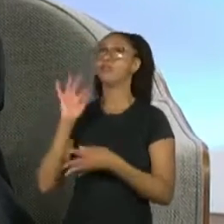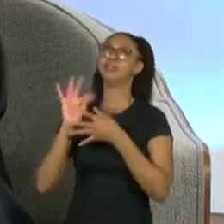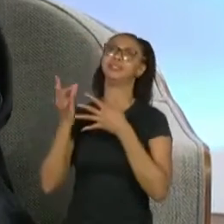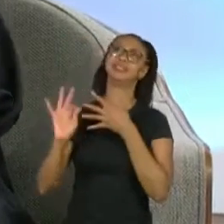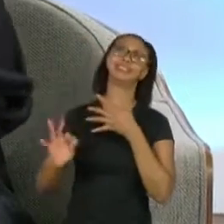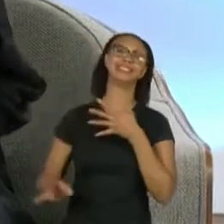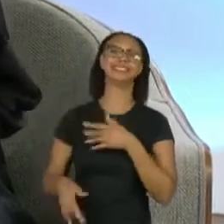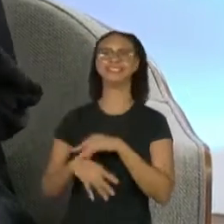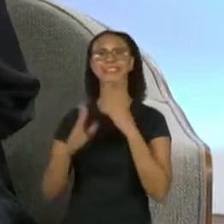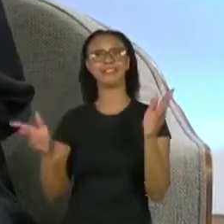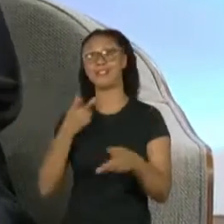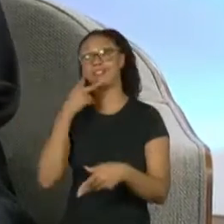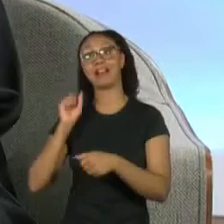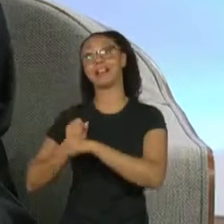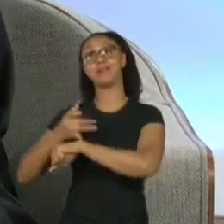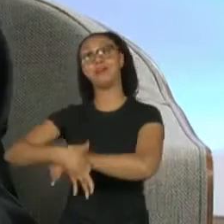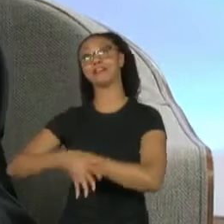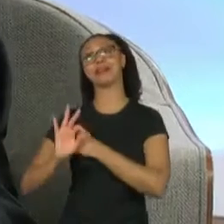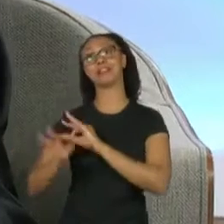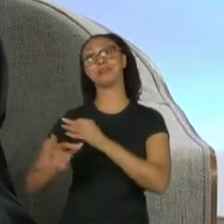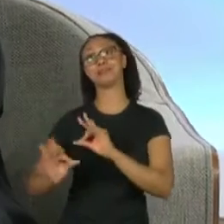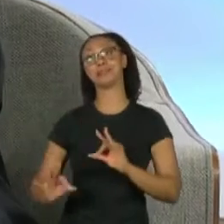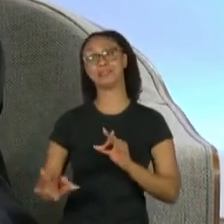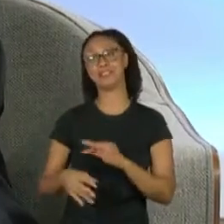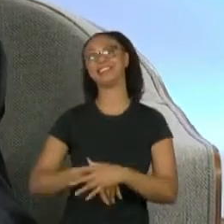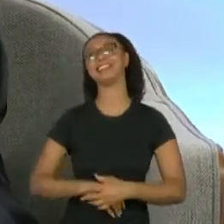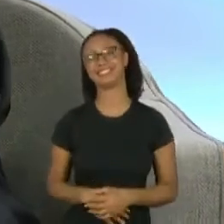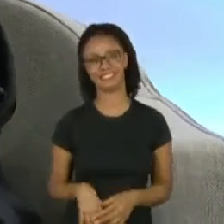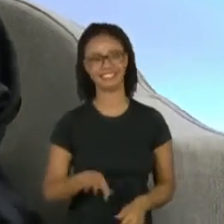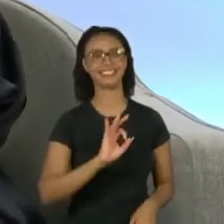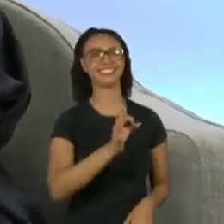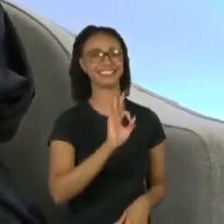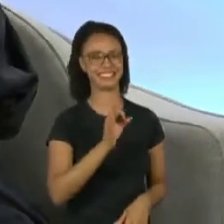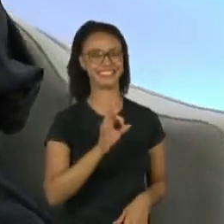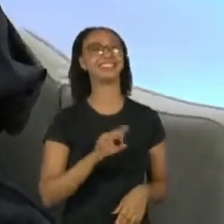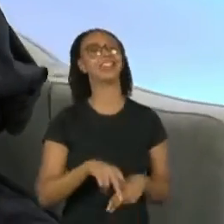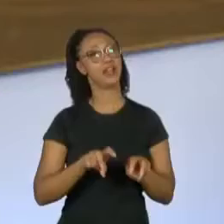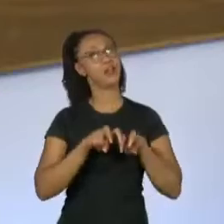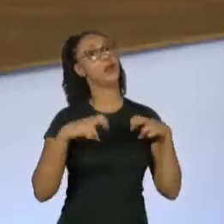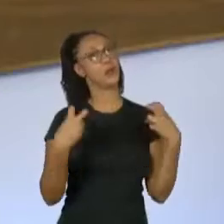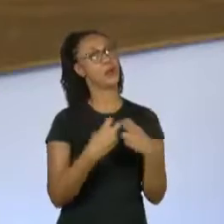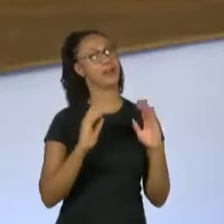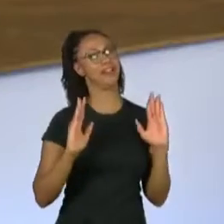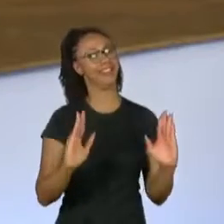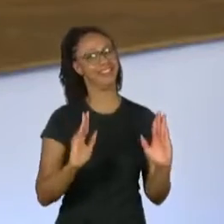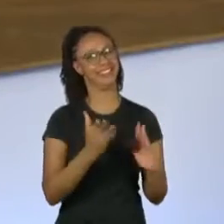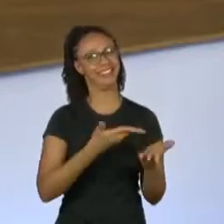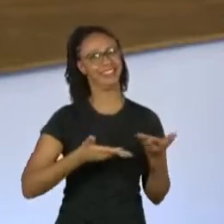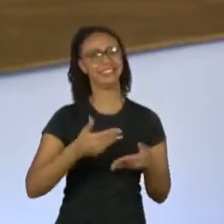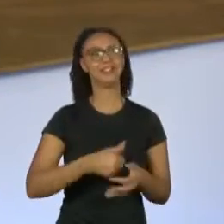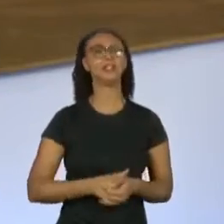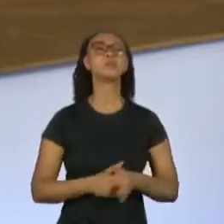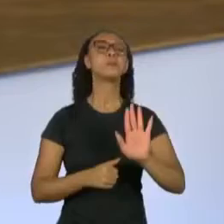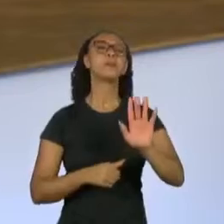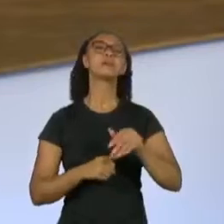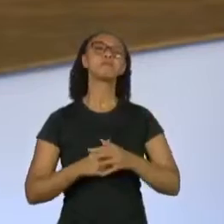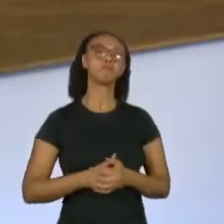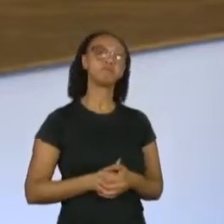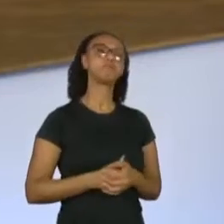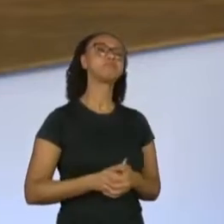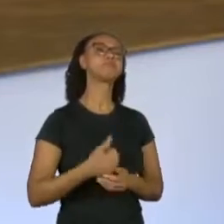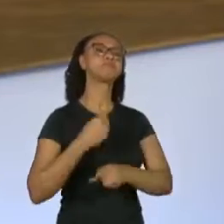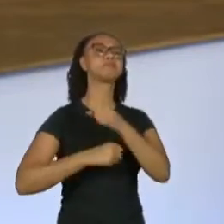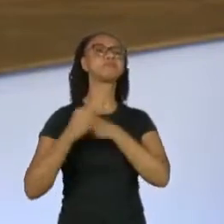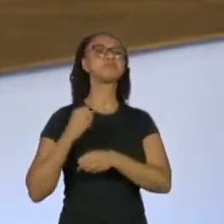do chumbo, a gente vai passar a noite inteira. Vai um programa inteiro, né, Joyce? Por favor. Zezé, em 68, até seguindo essa